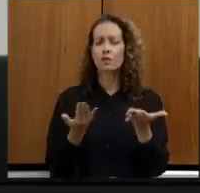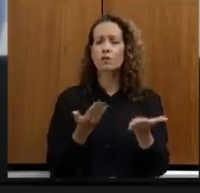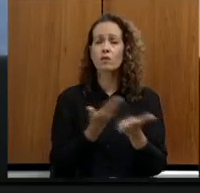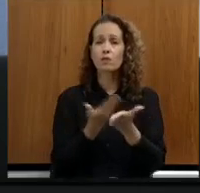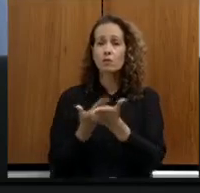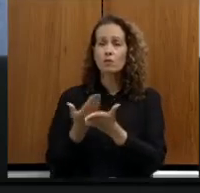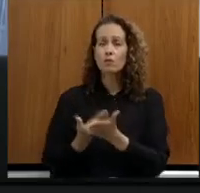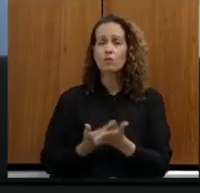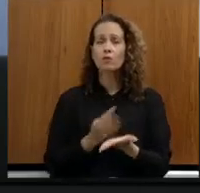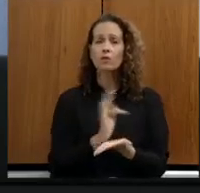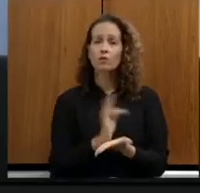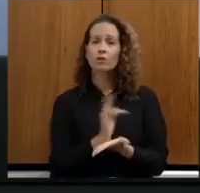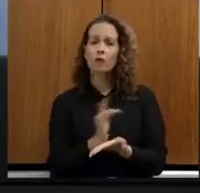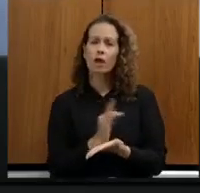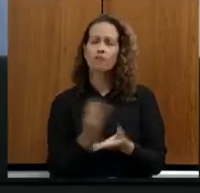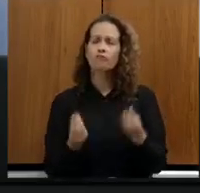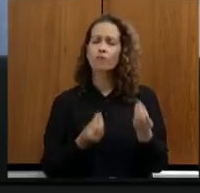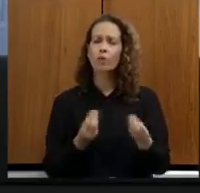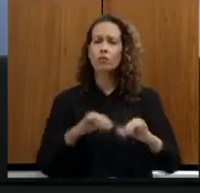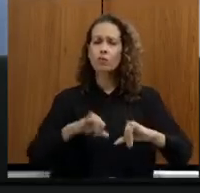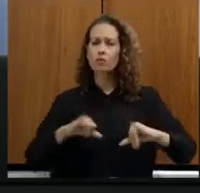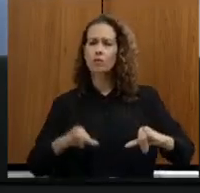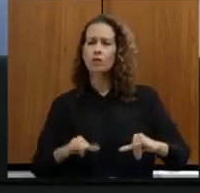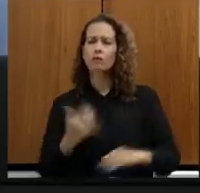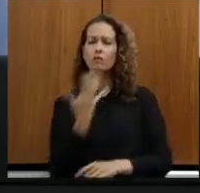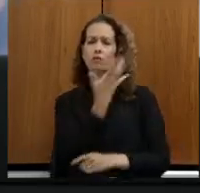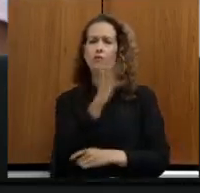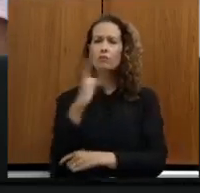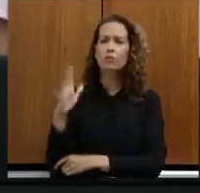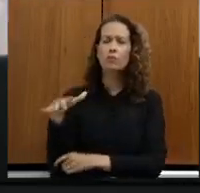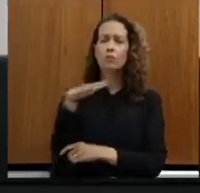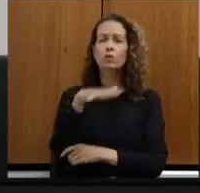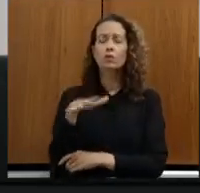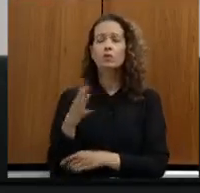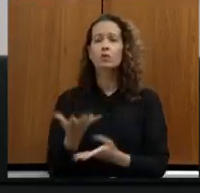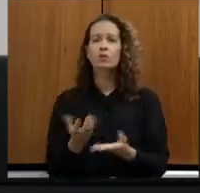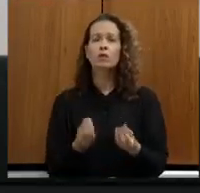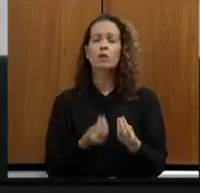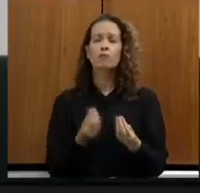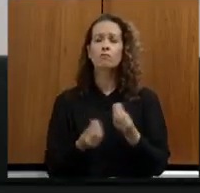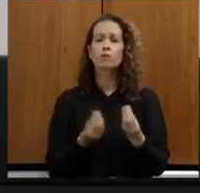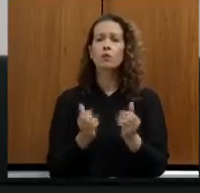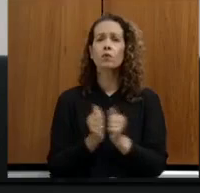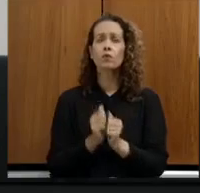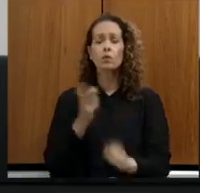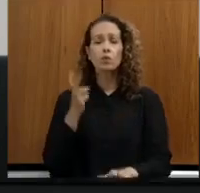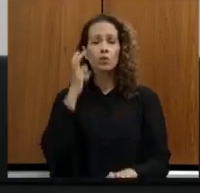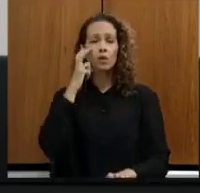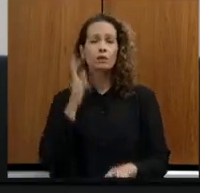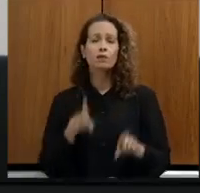técnico acerca dos impactos ambientais e culturais do traçado do rodoanel na região metropolitana de BH